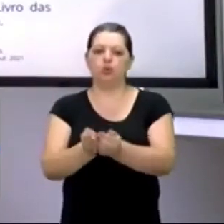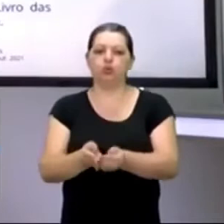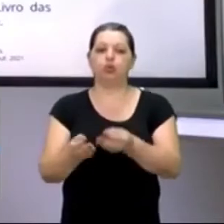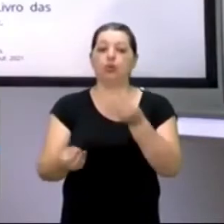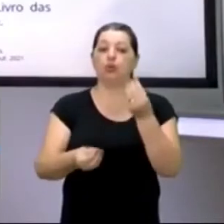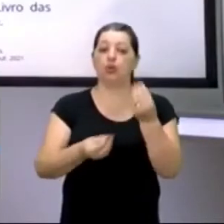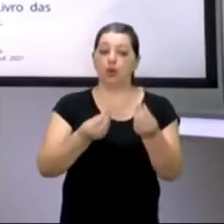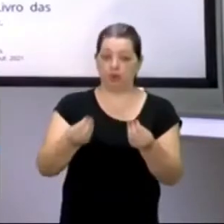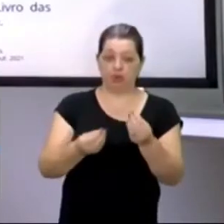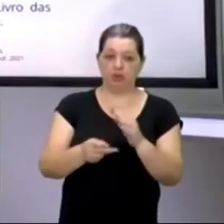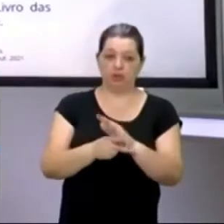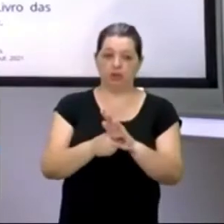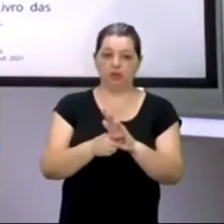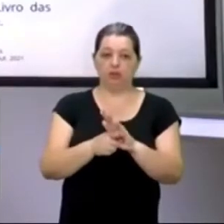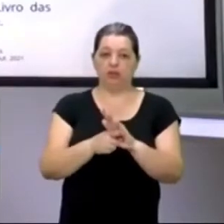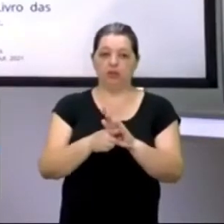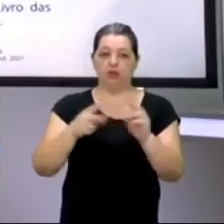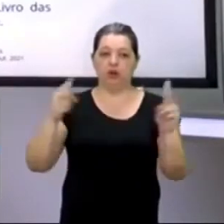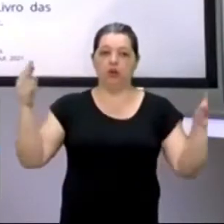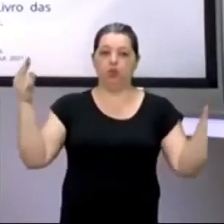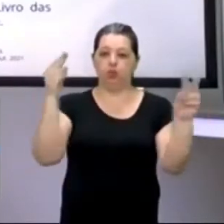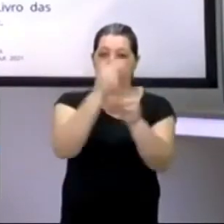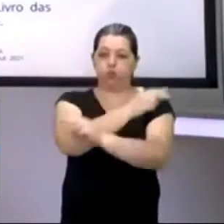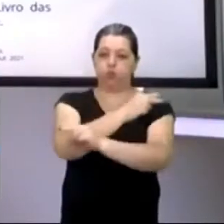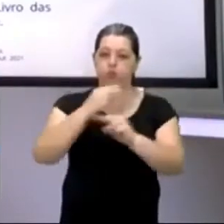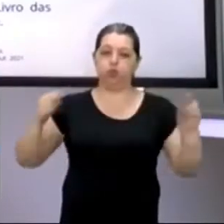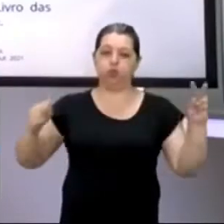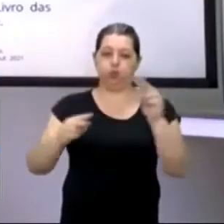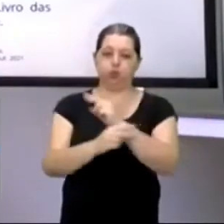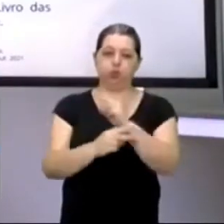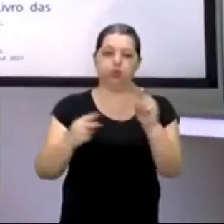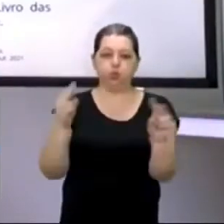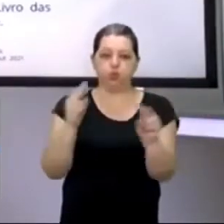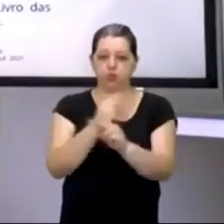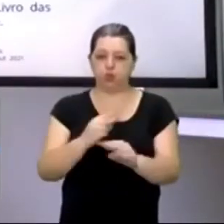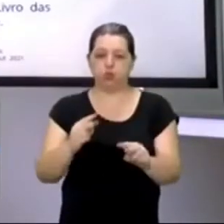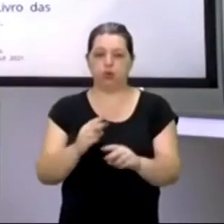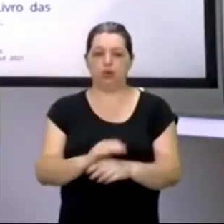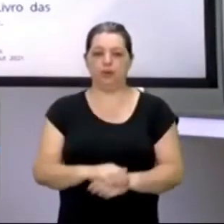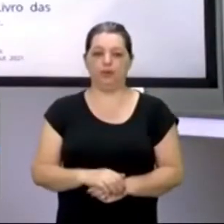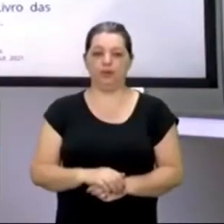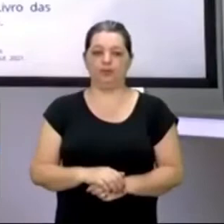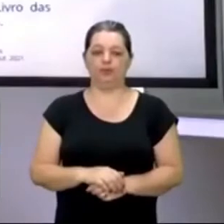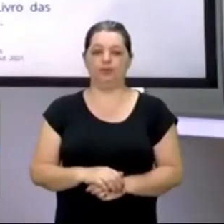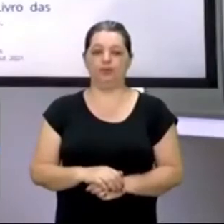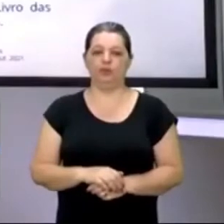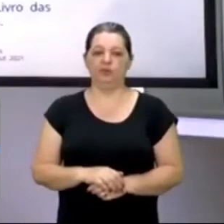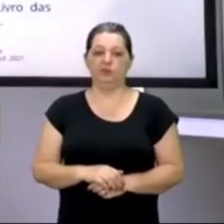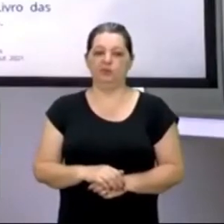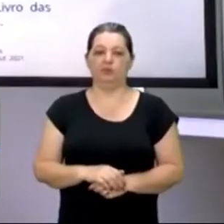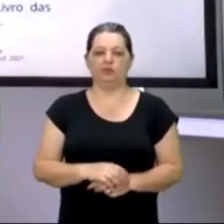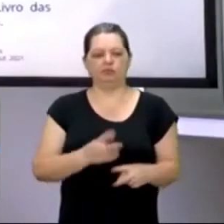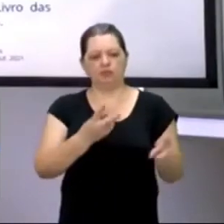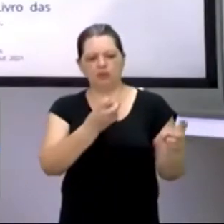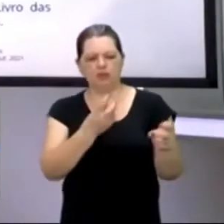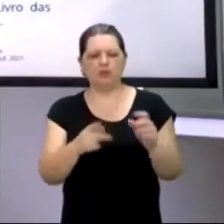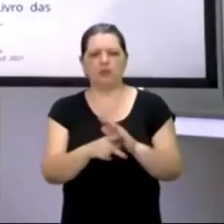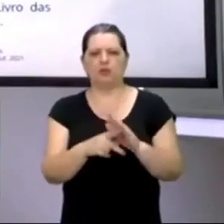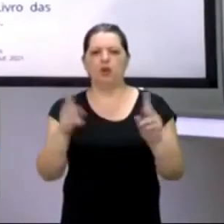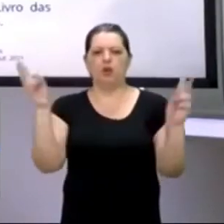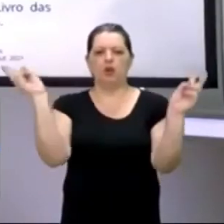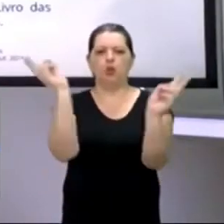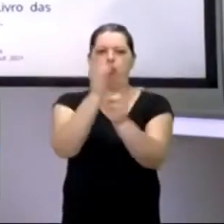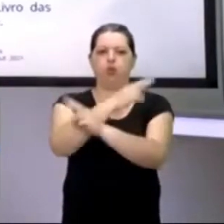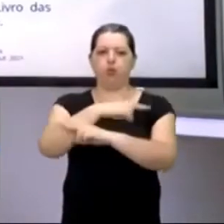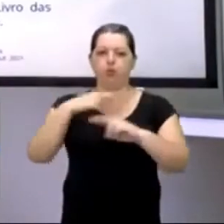navegação através das correntes marítimas, através do vento. Então, foram notando que o vento, ele,